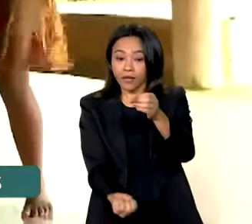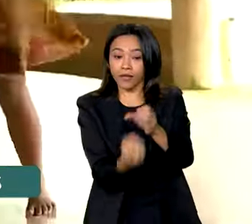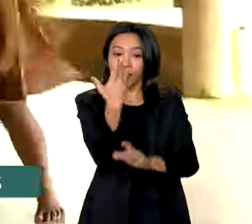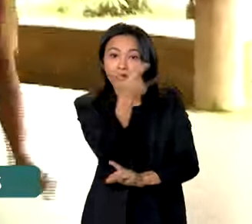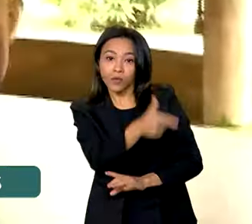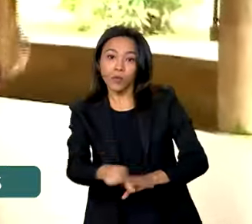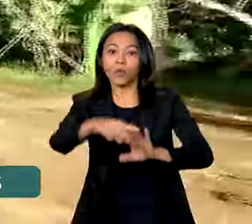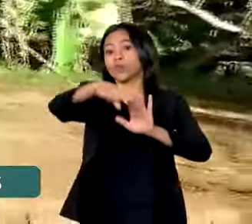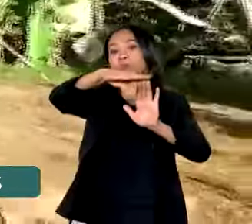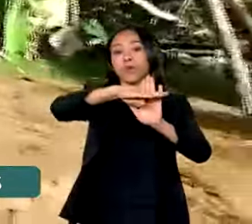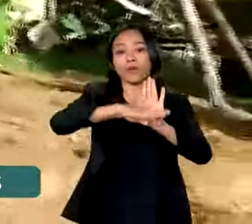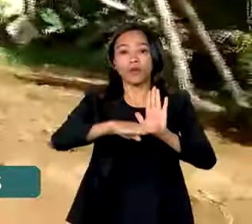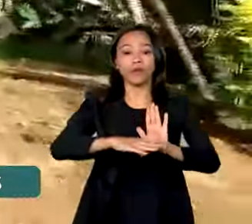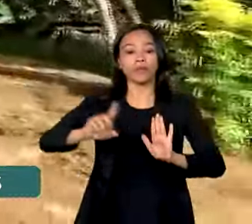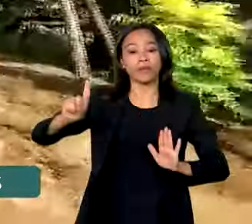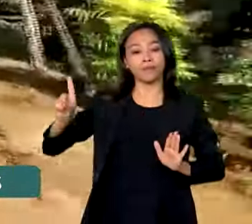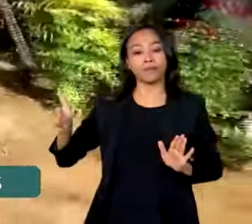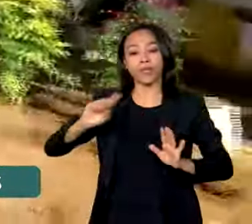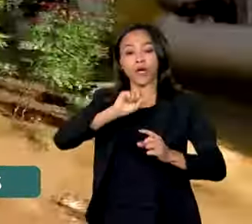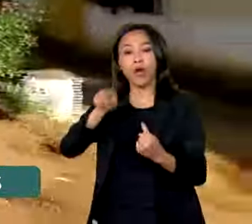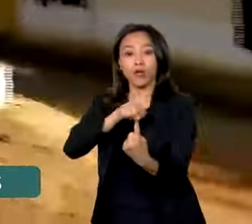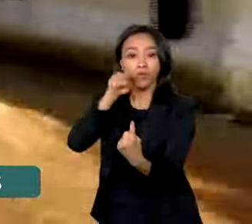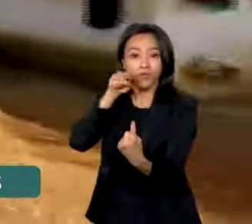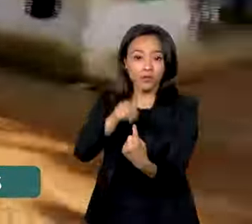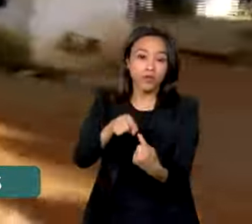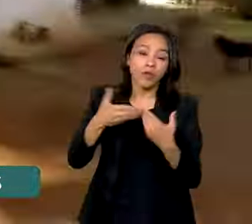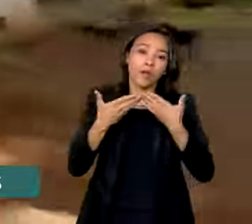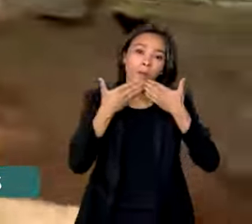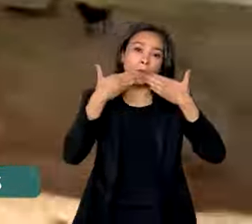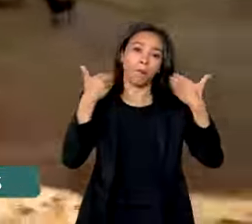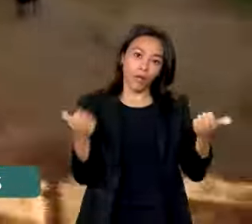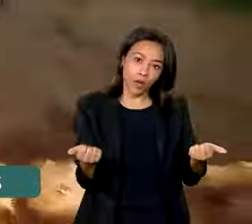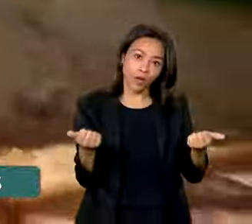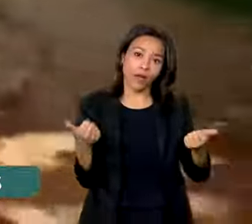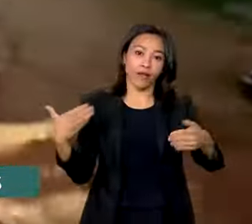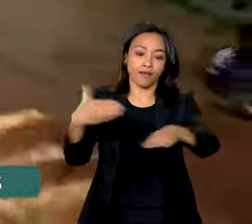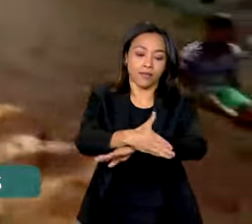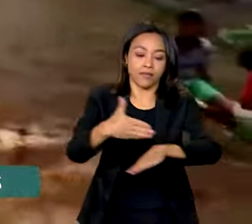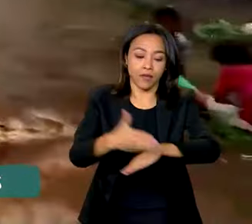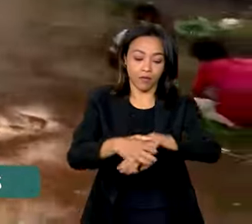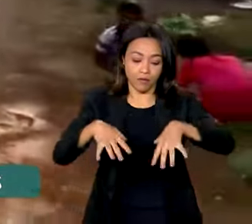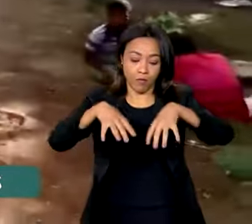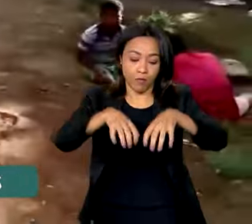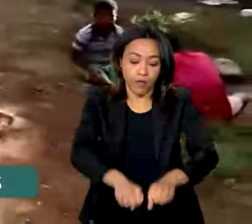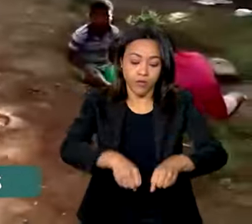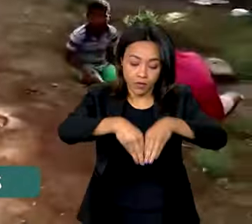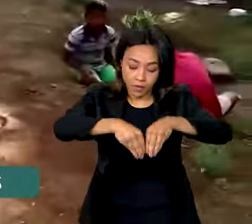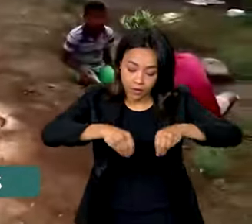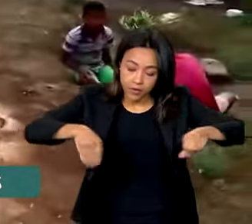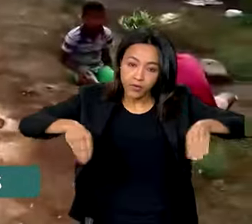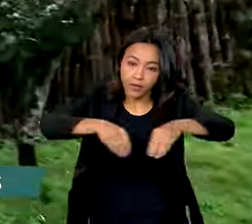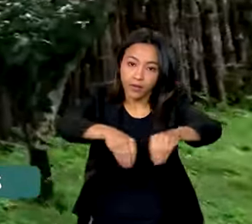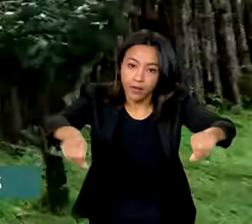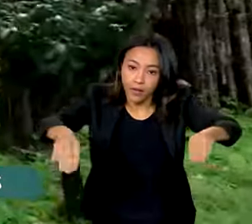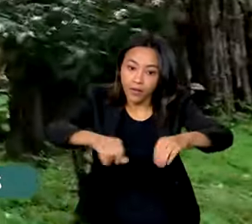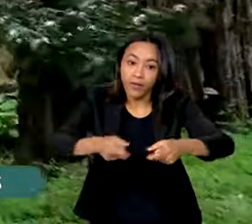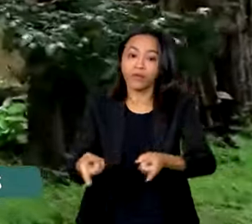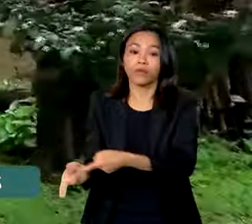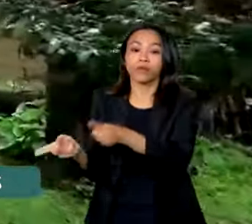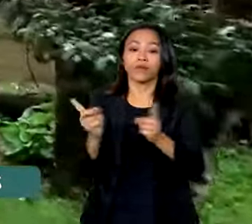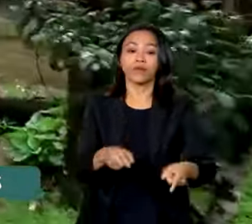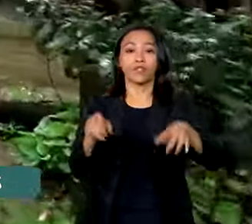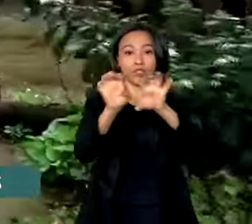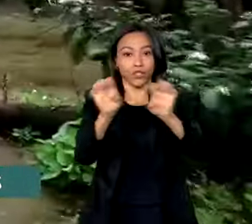Aquilomba Brasil, que tem o objetivo de melhorar as condições de acesso à terra e ao território, de infraestrutura